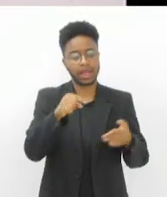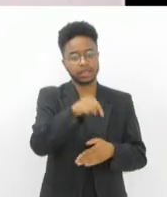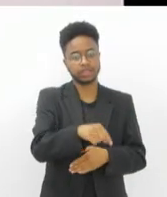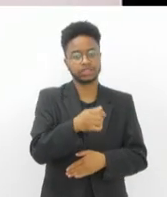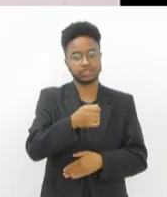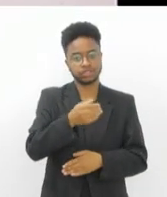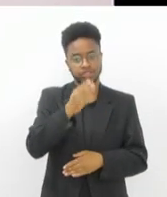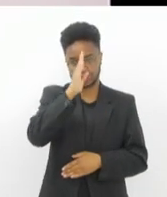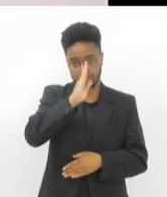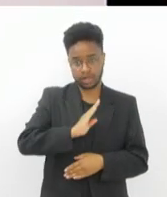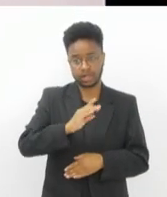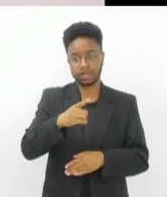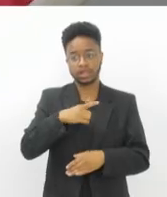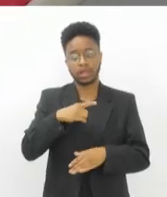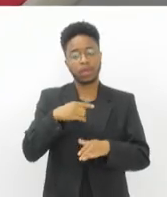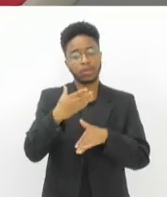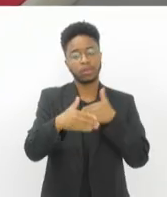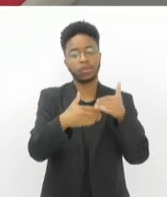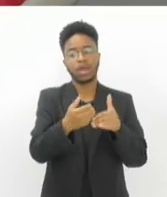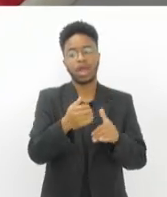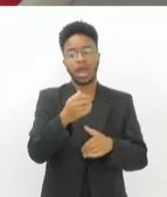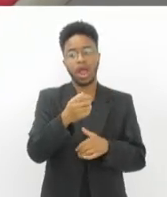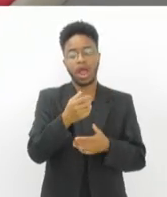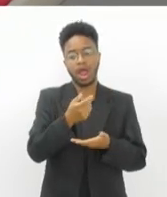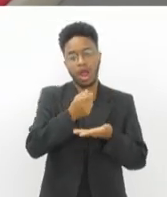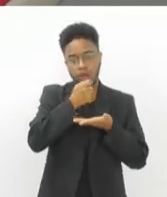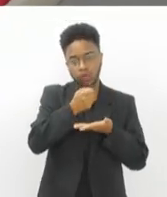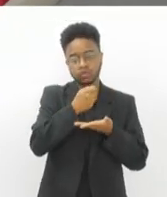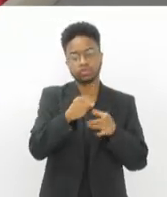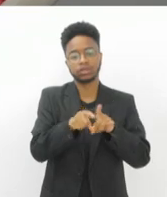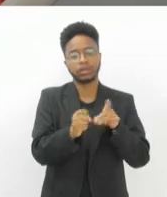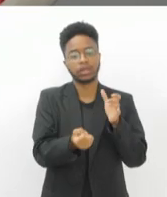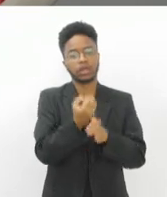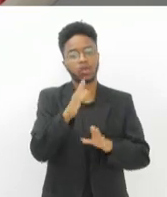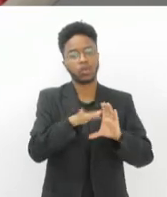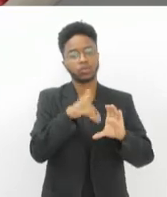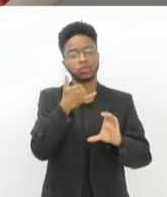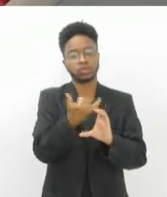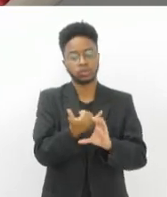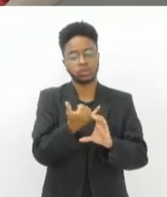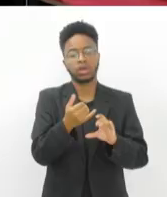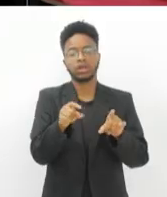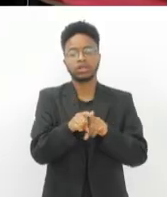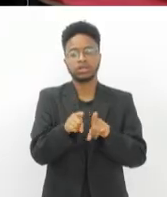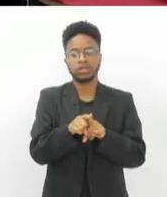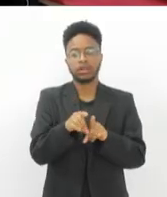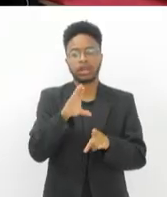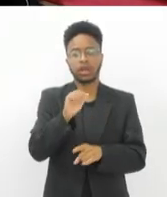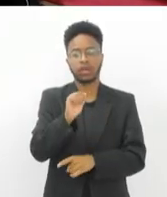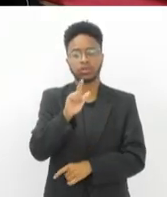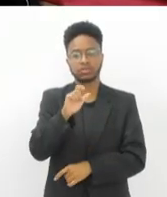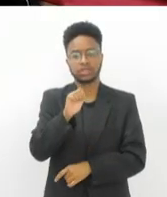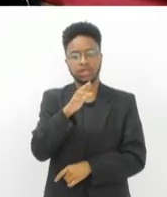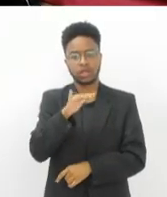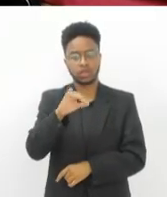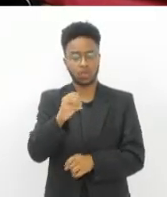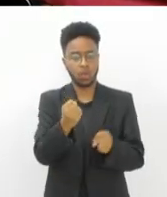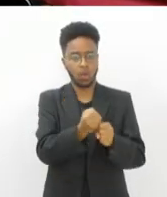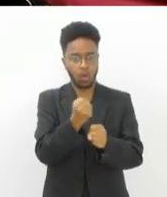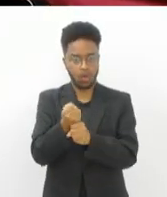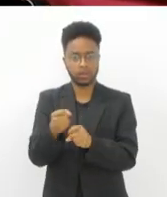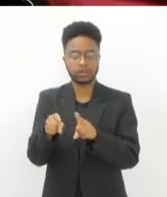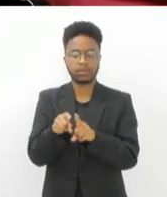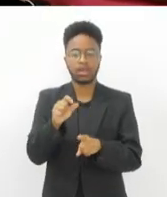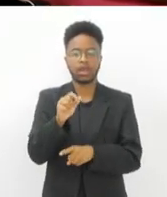áudio, desenvolvedor de conteúdo para YouTube, calceteiro, eletricista de obras e almoxarife. As aulas vão